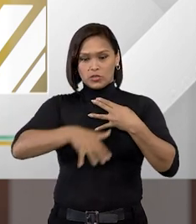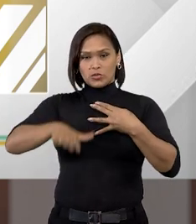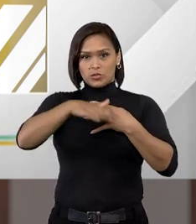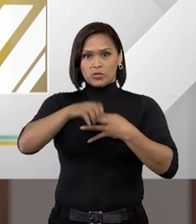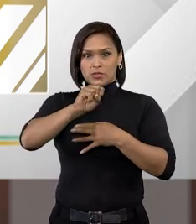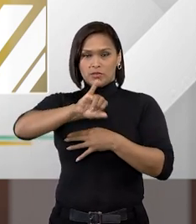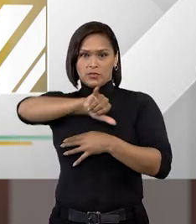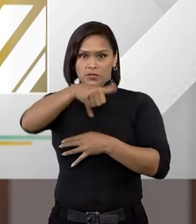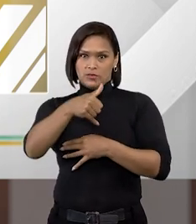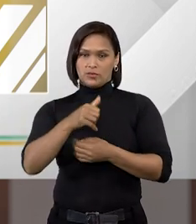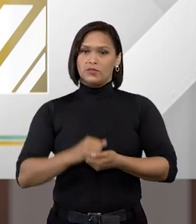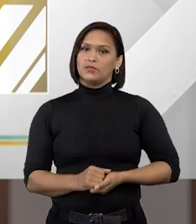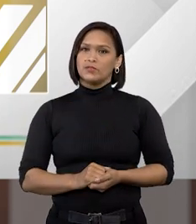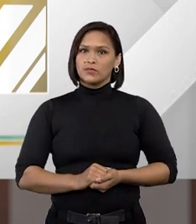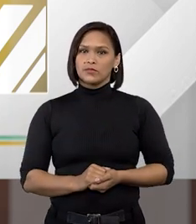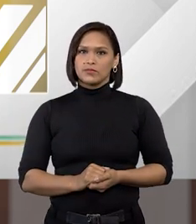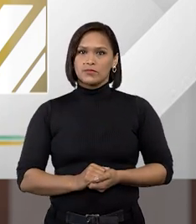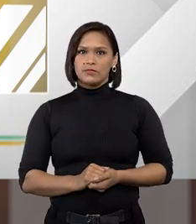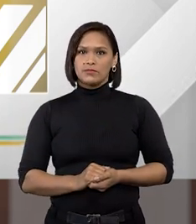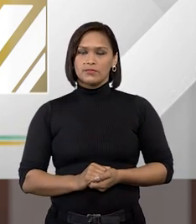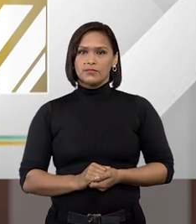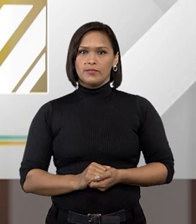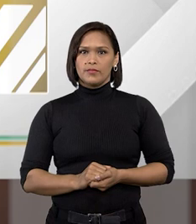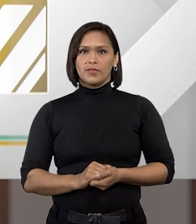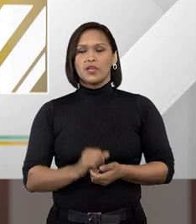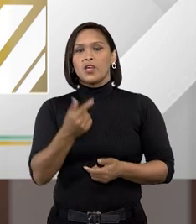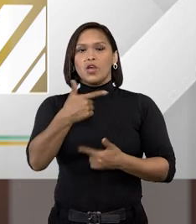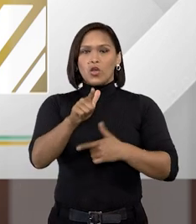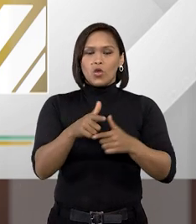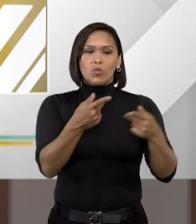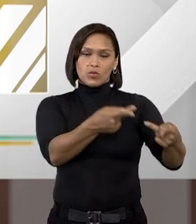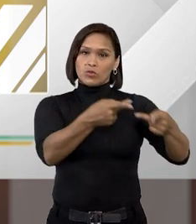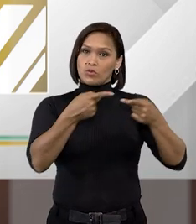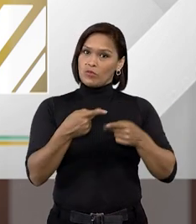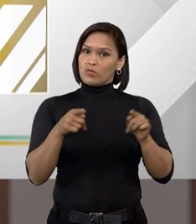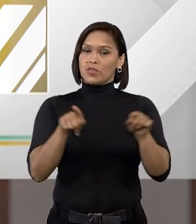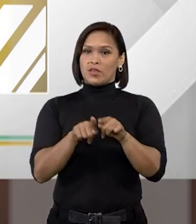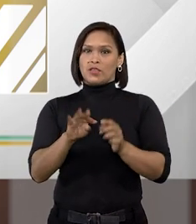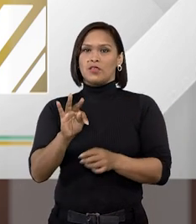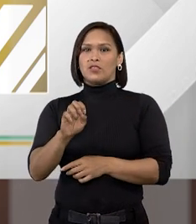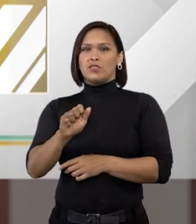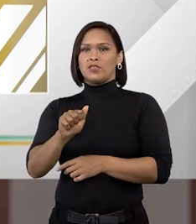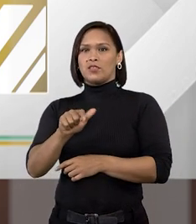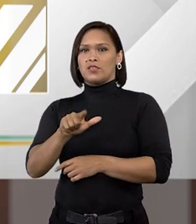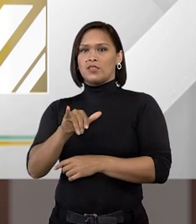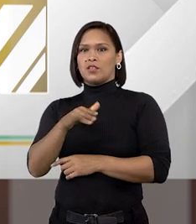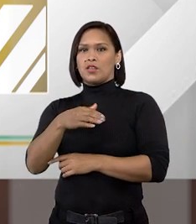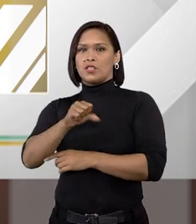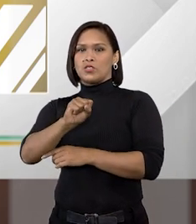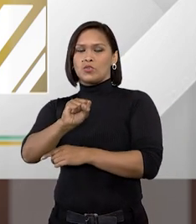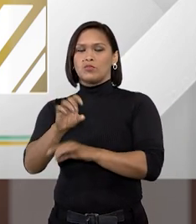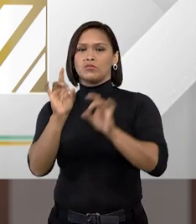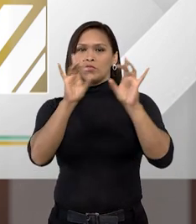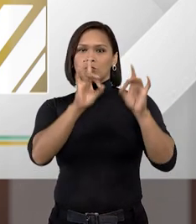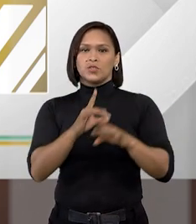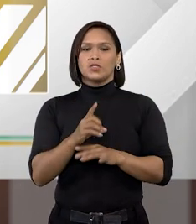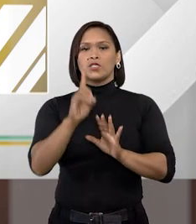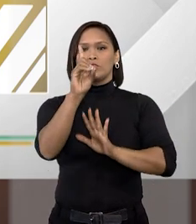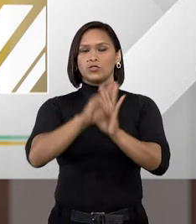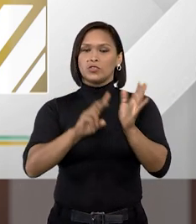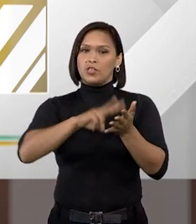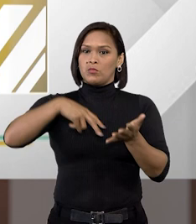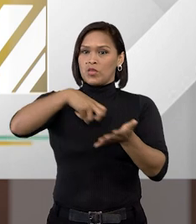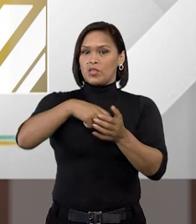aqui do Superior Tribunal de Justiça. E o outro convidado é Thaleson Faleiro. Ele é especialista em Direito